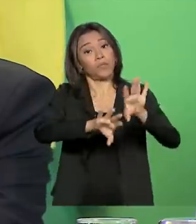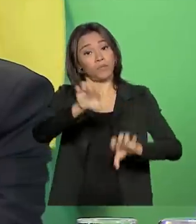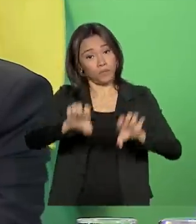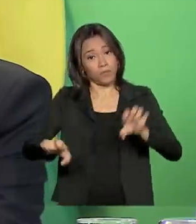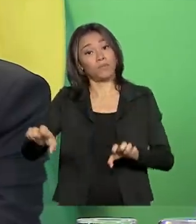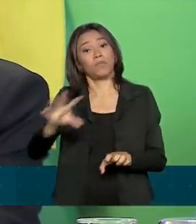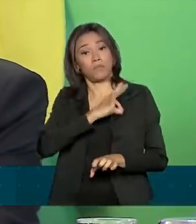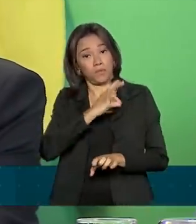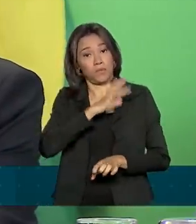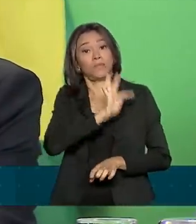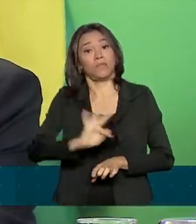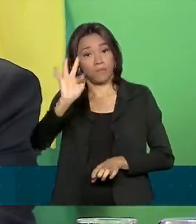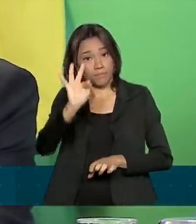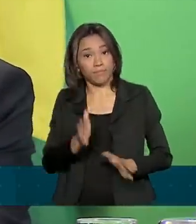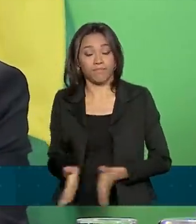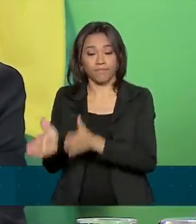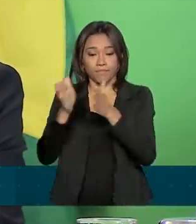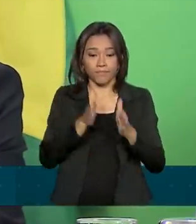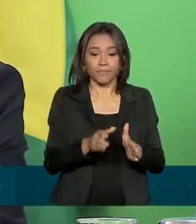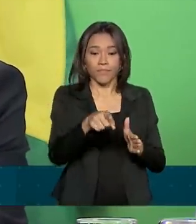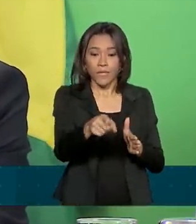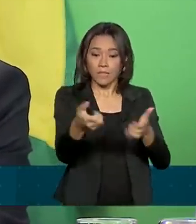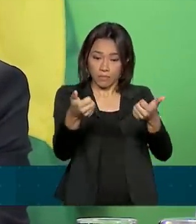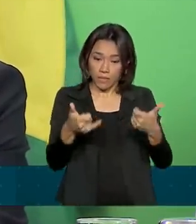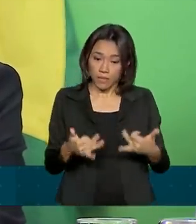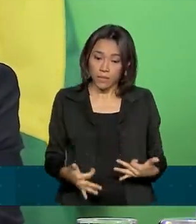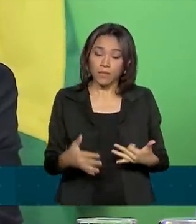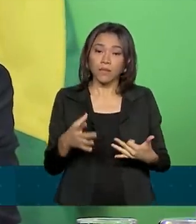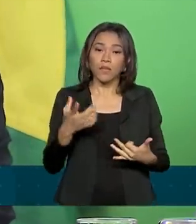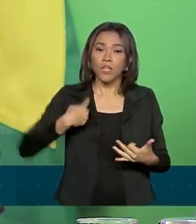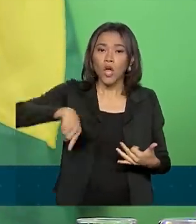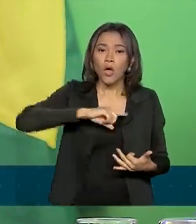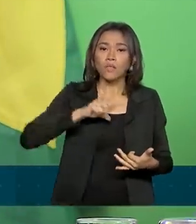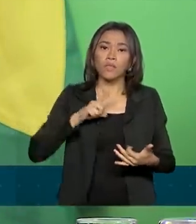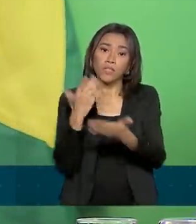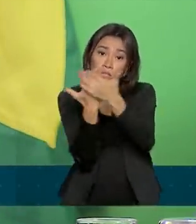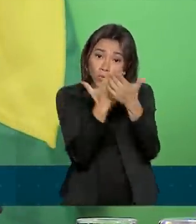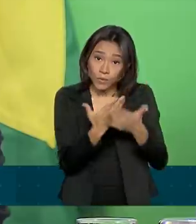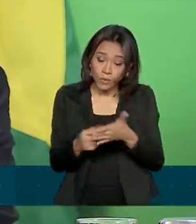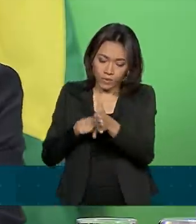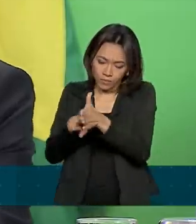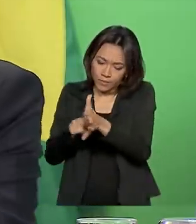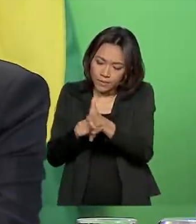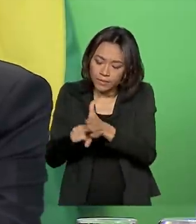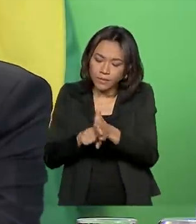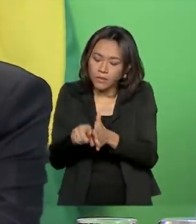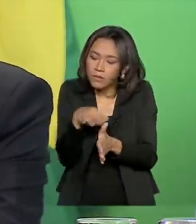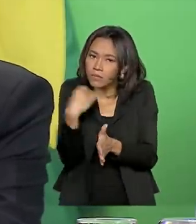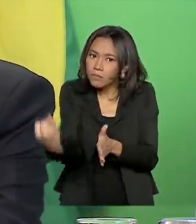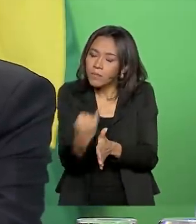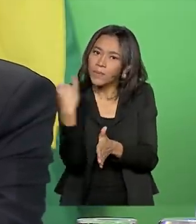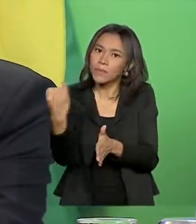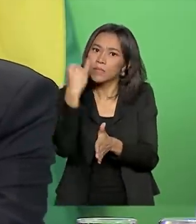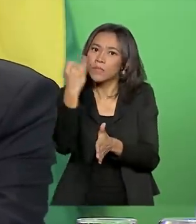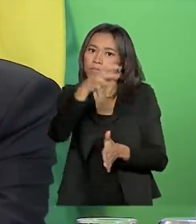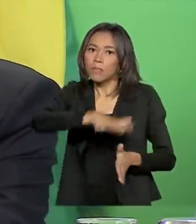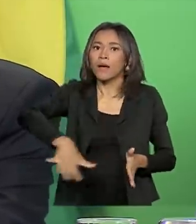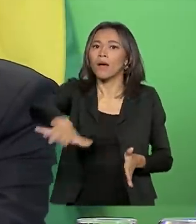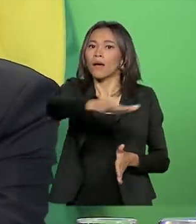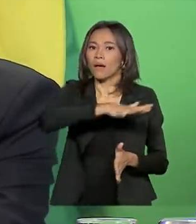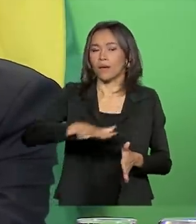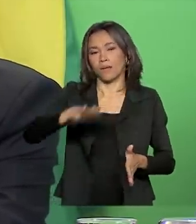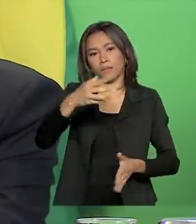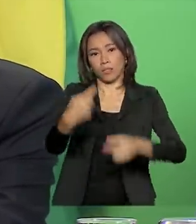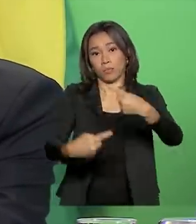Para que nós tenhamos, vamos dizer, a construção de estudos científicos relevantes para as políticas públicas que nós